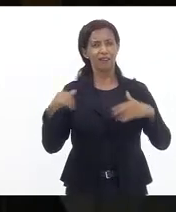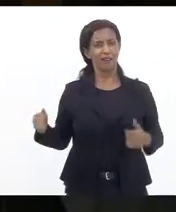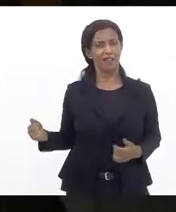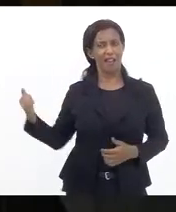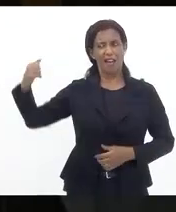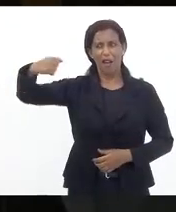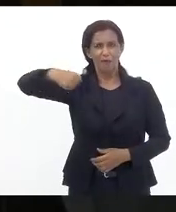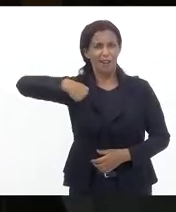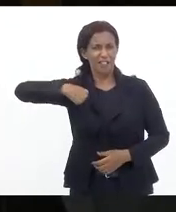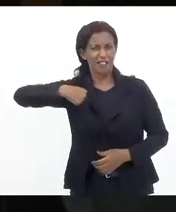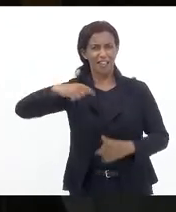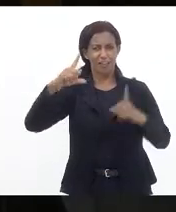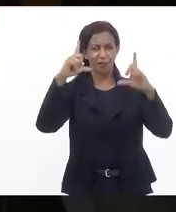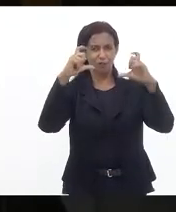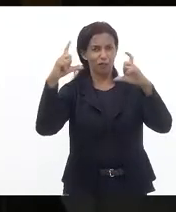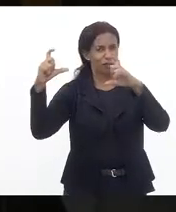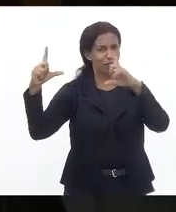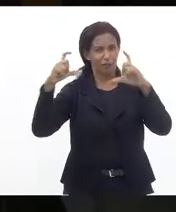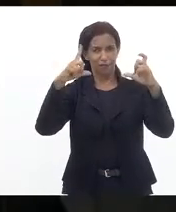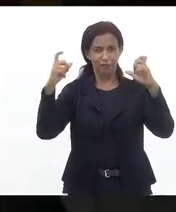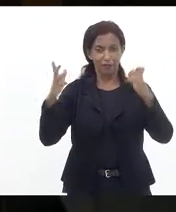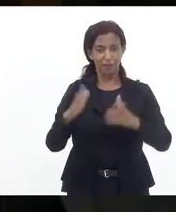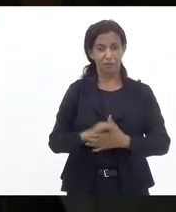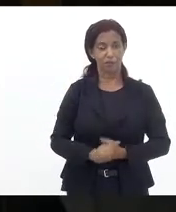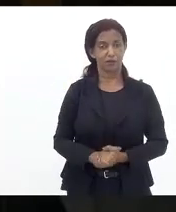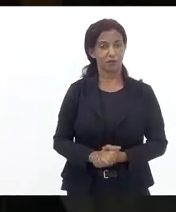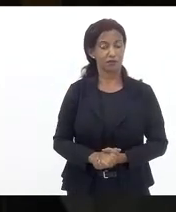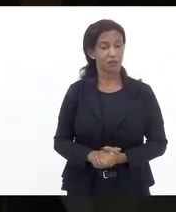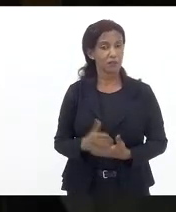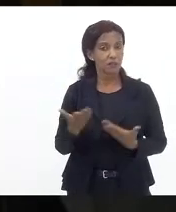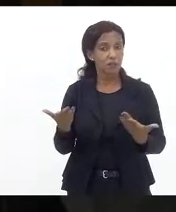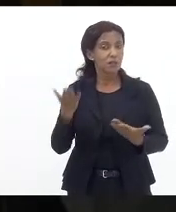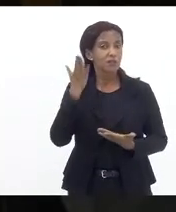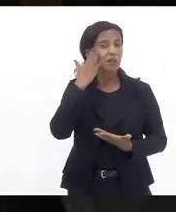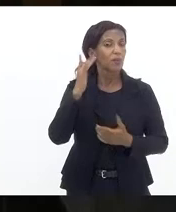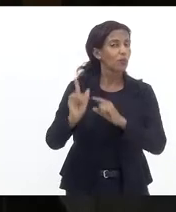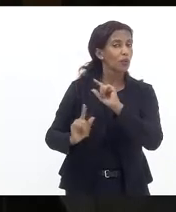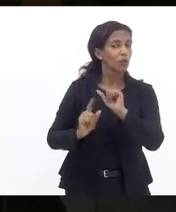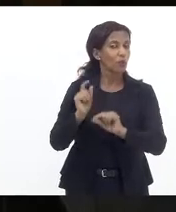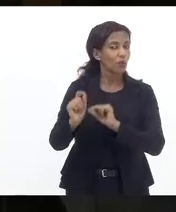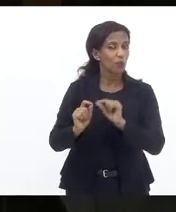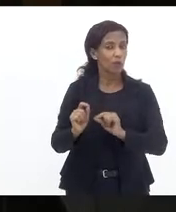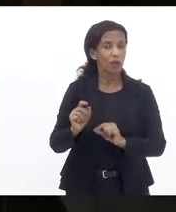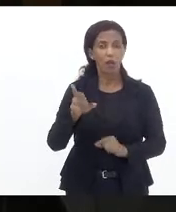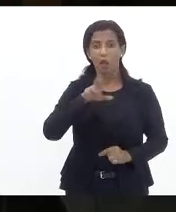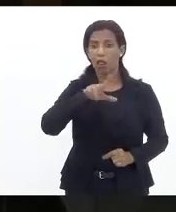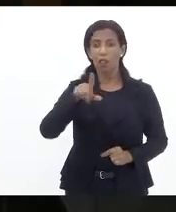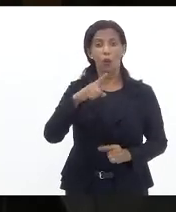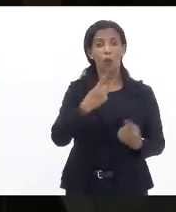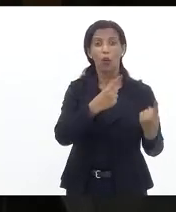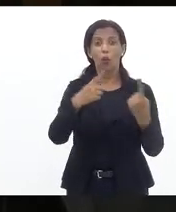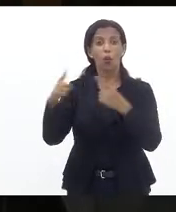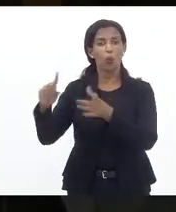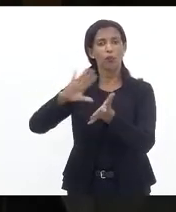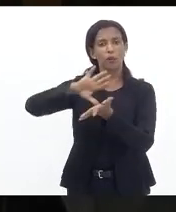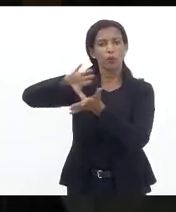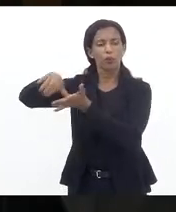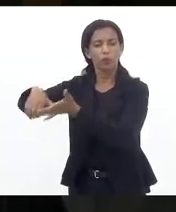fotografado pelos presentes isso quer dizer sabe o que? porque não é a luta contra a corrupção